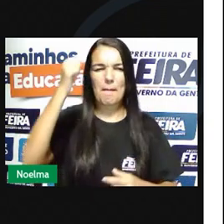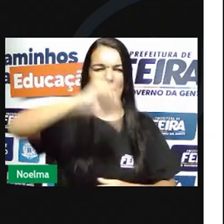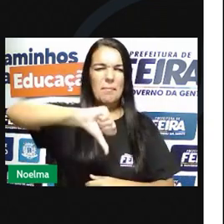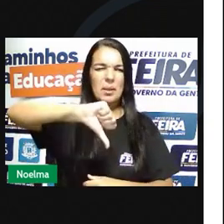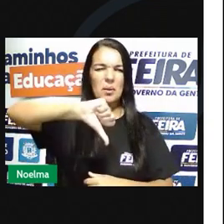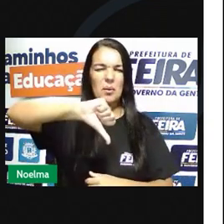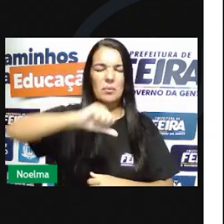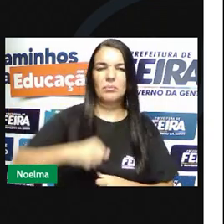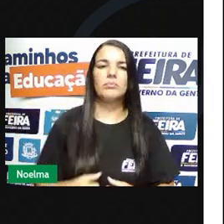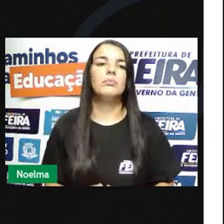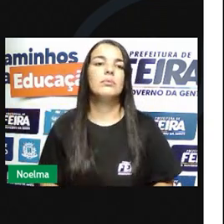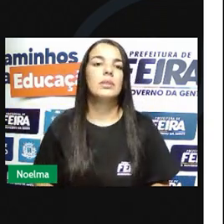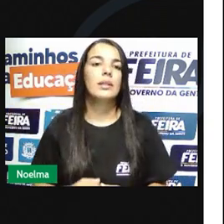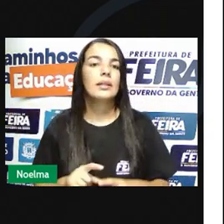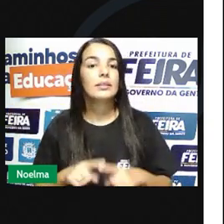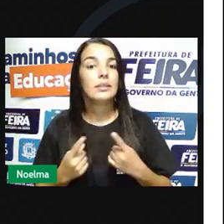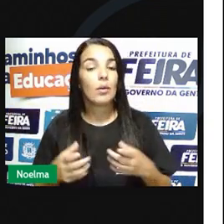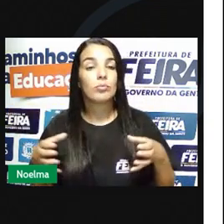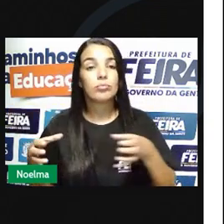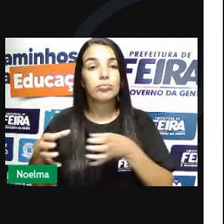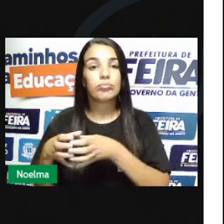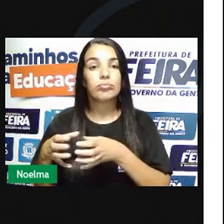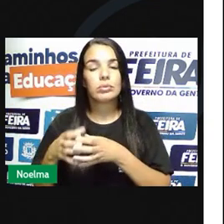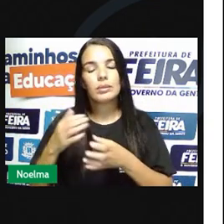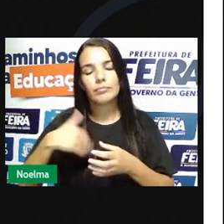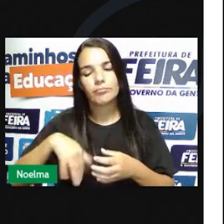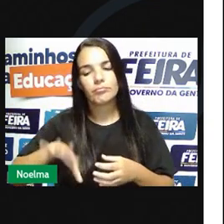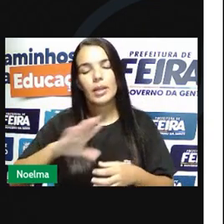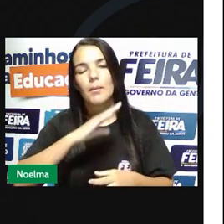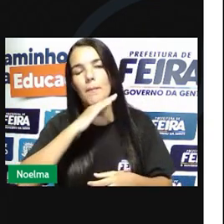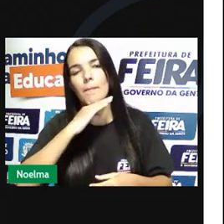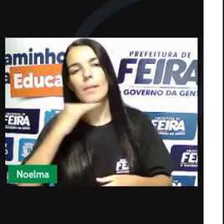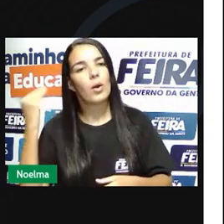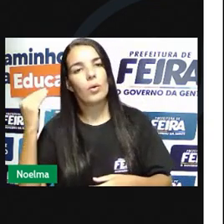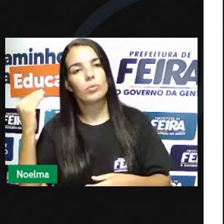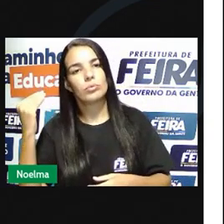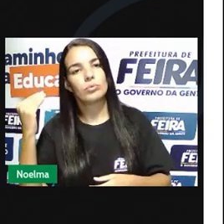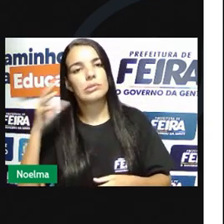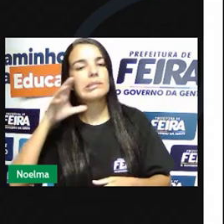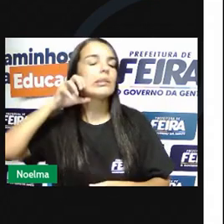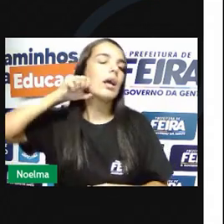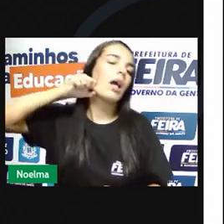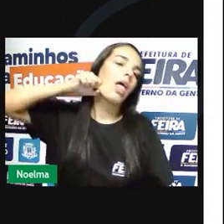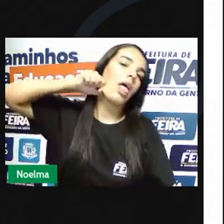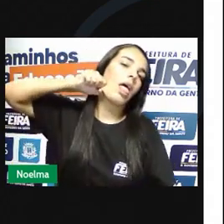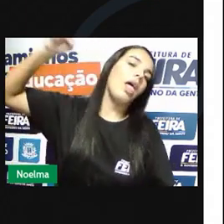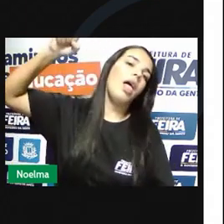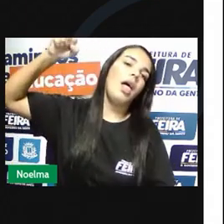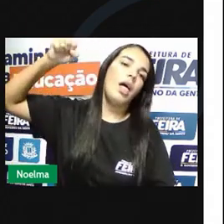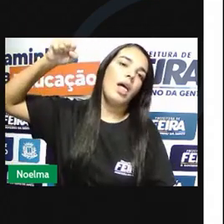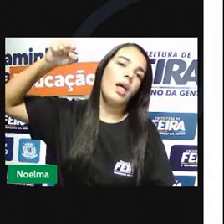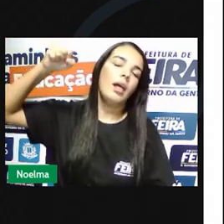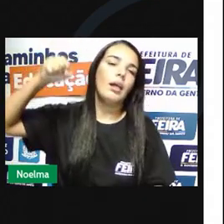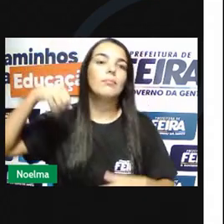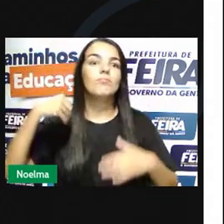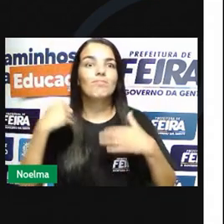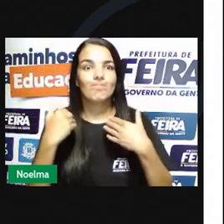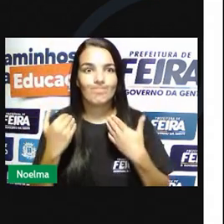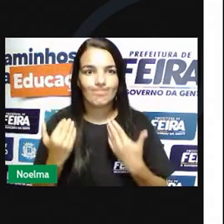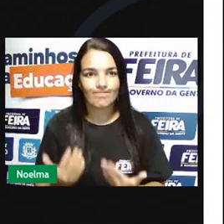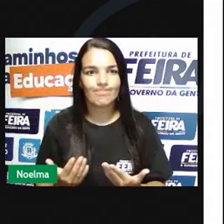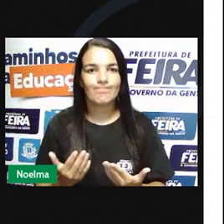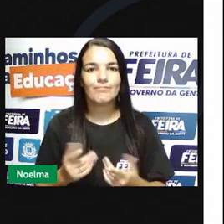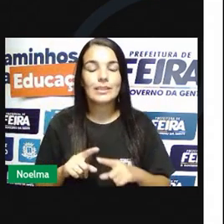do grupo e foi condenado a morte por enforcamento